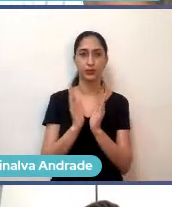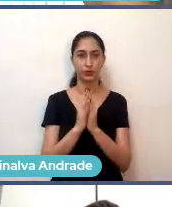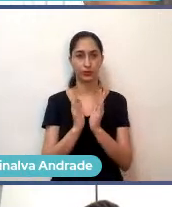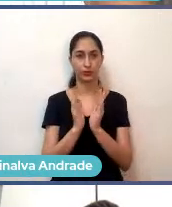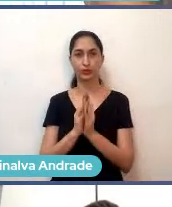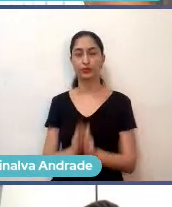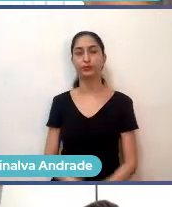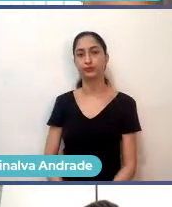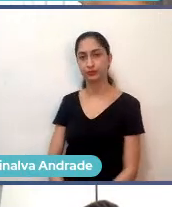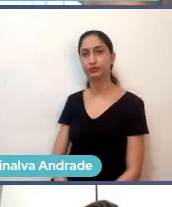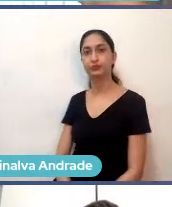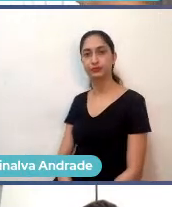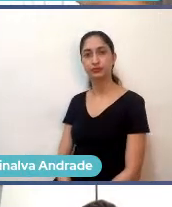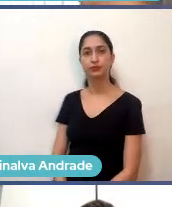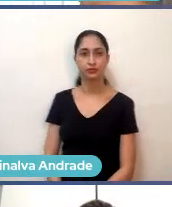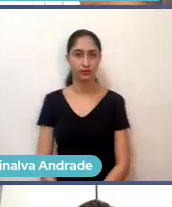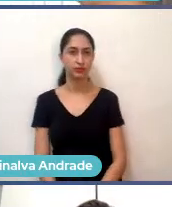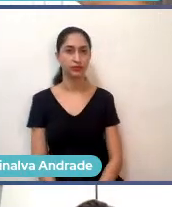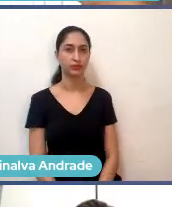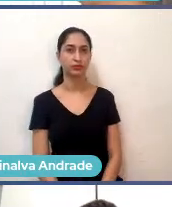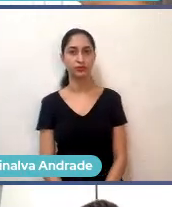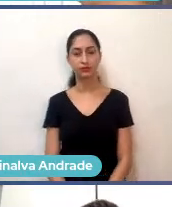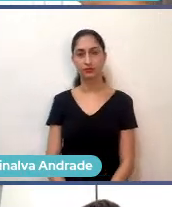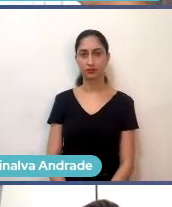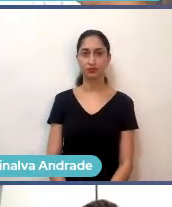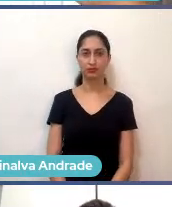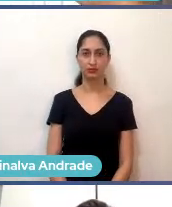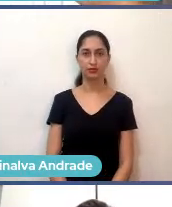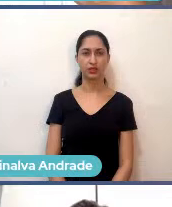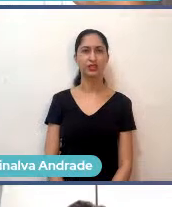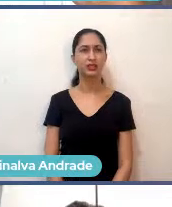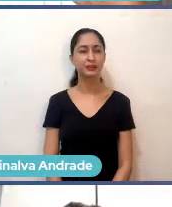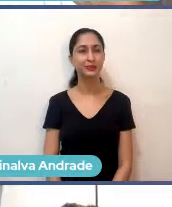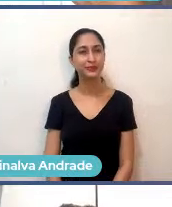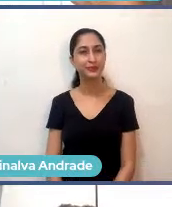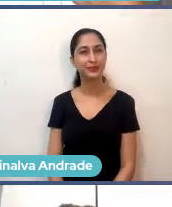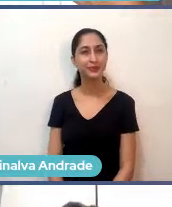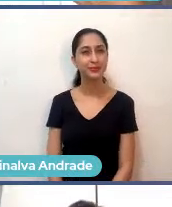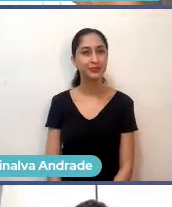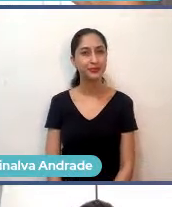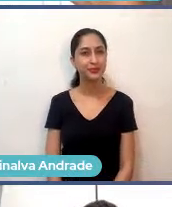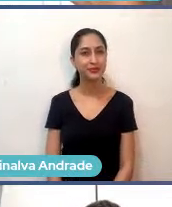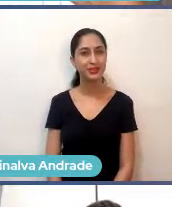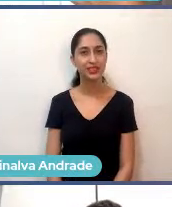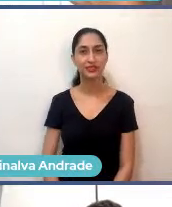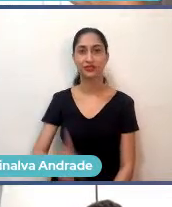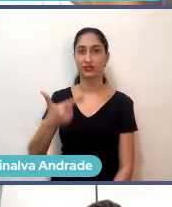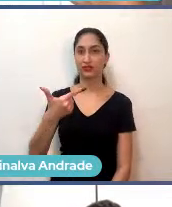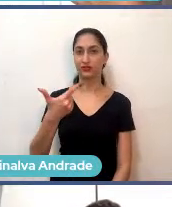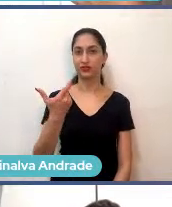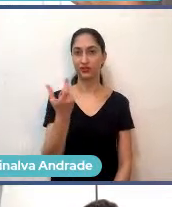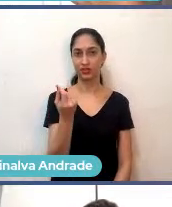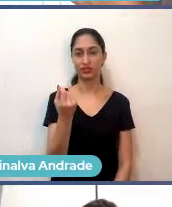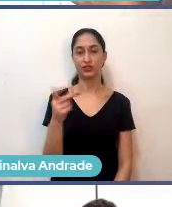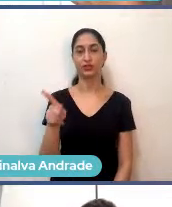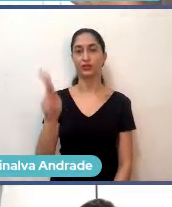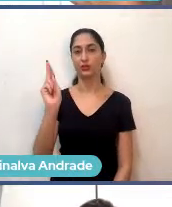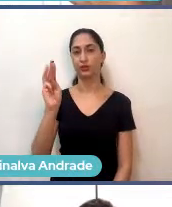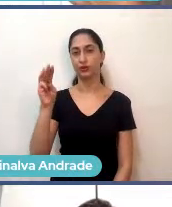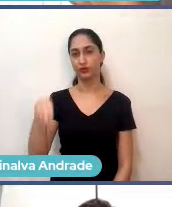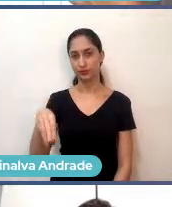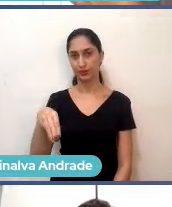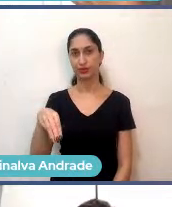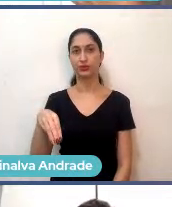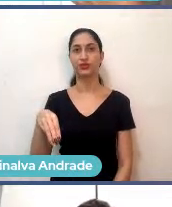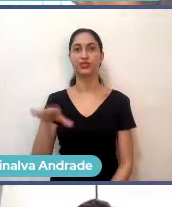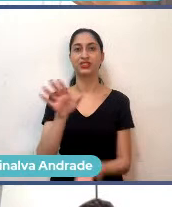é a vinte e poucos quilômetros. Eu estou vendo aqui fora, né? É vinte e poucos quilômetros de Recife, e é um lugar que não pega